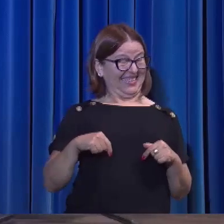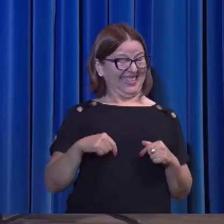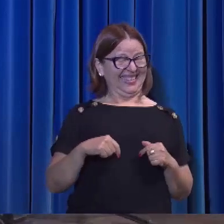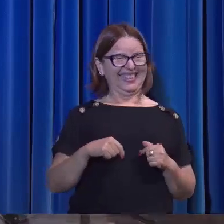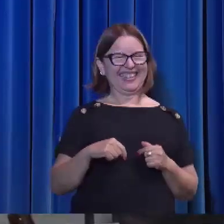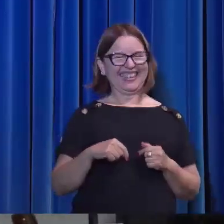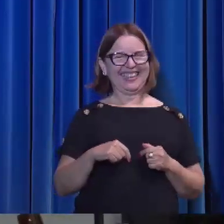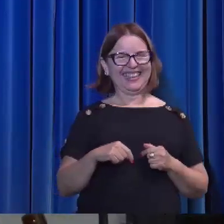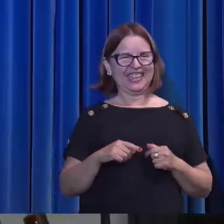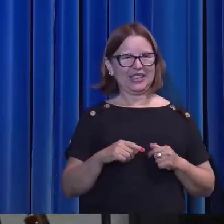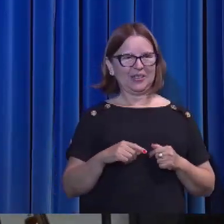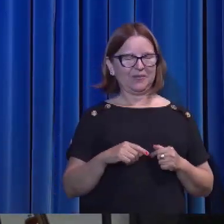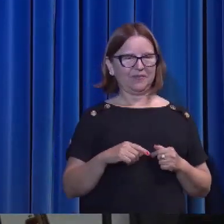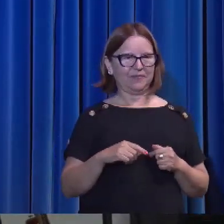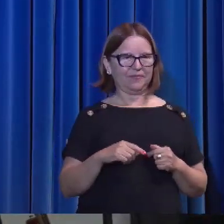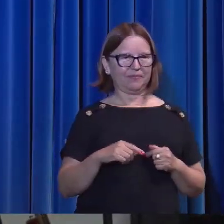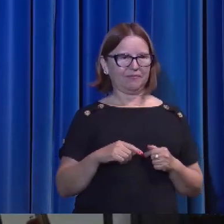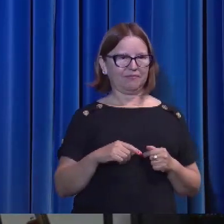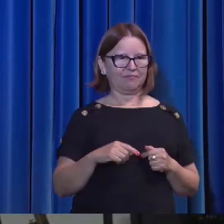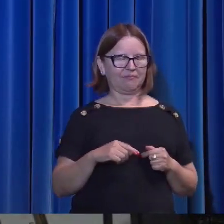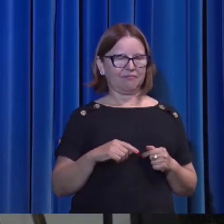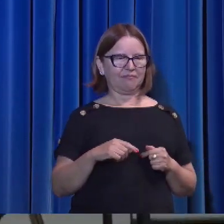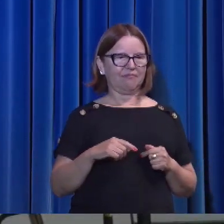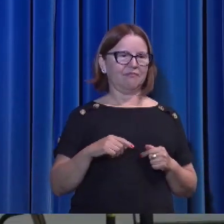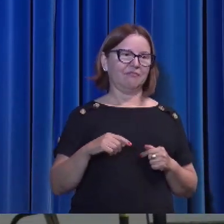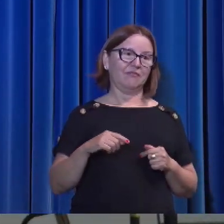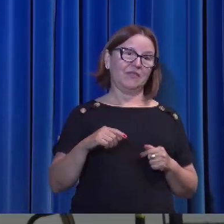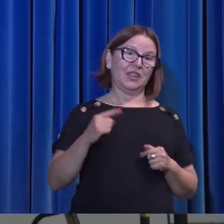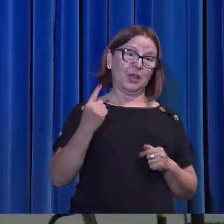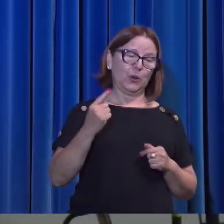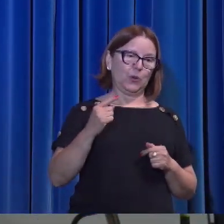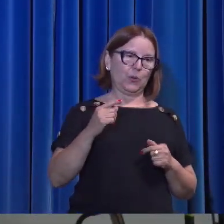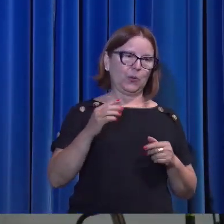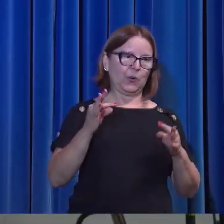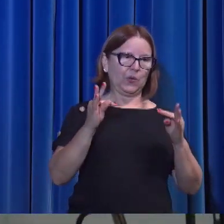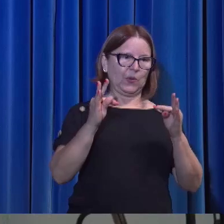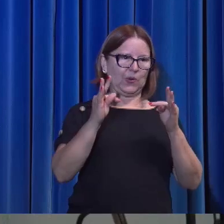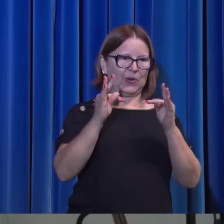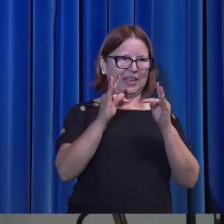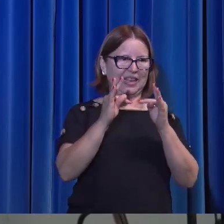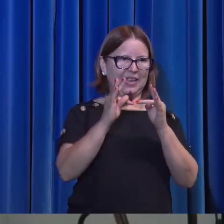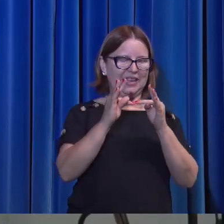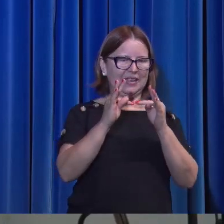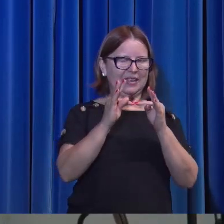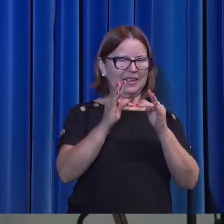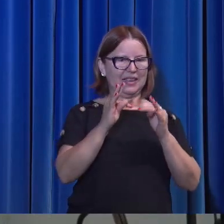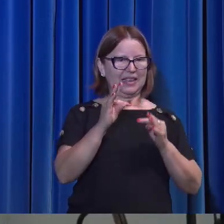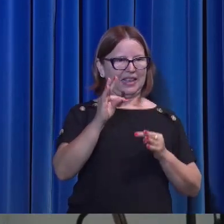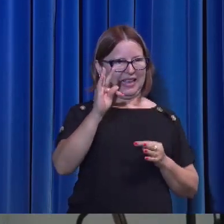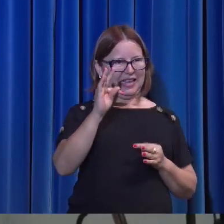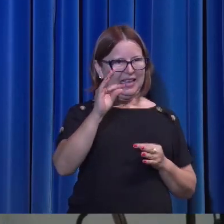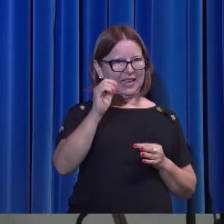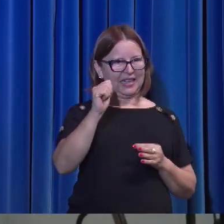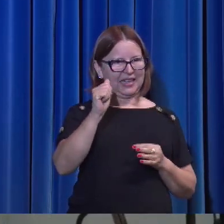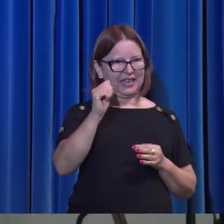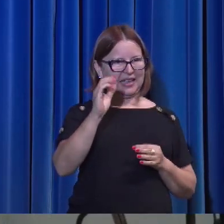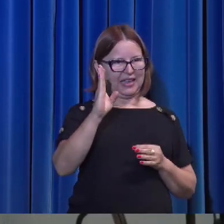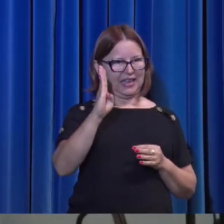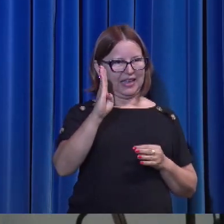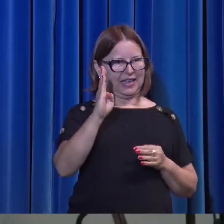ele é um tabernáculo. Ele é uma orrel,